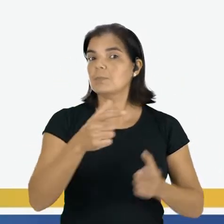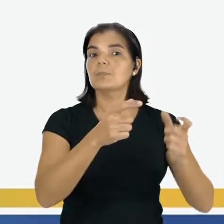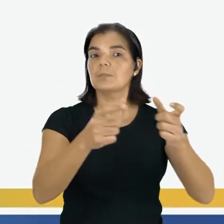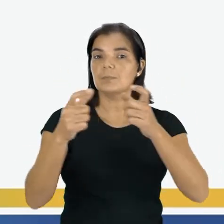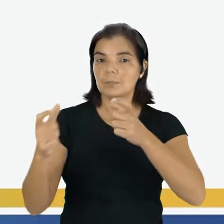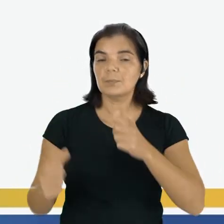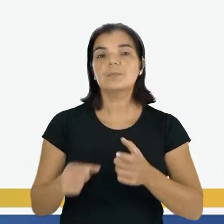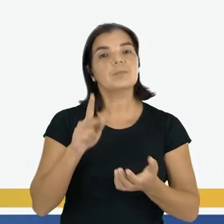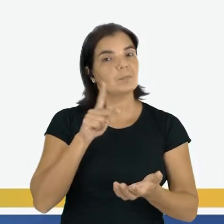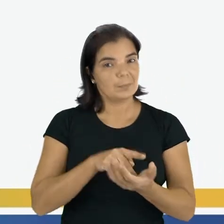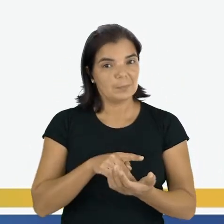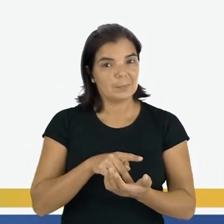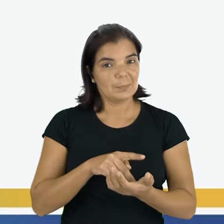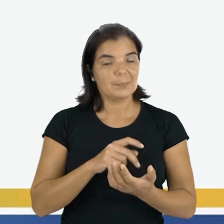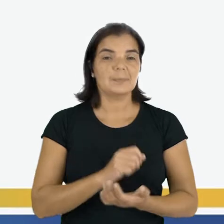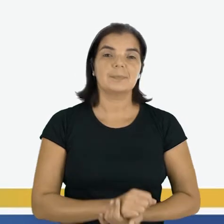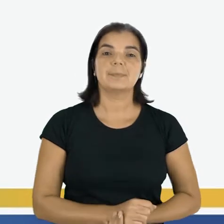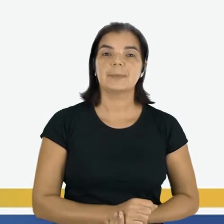espaços, não é mesmo?